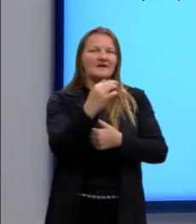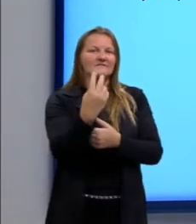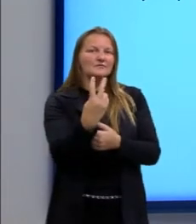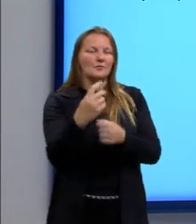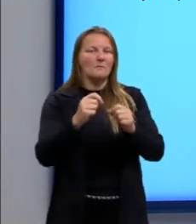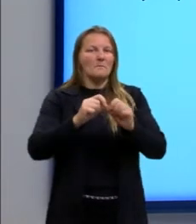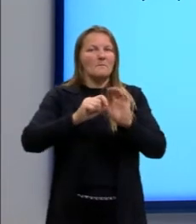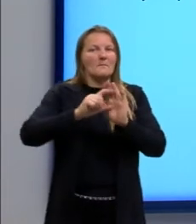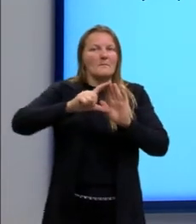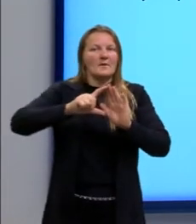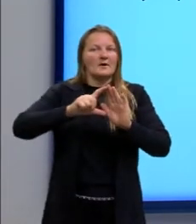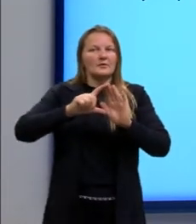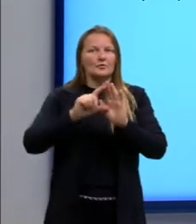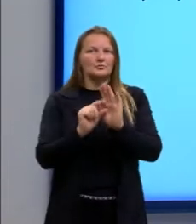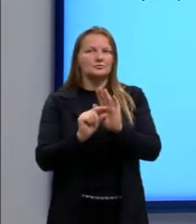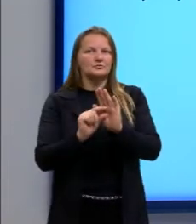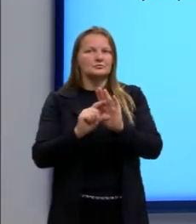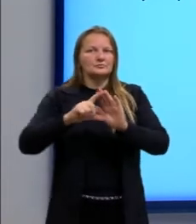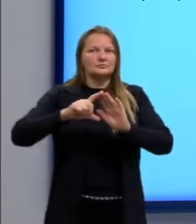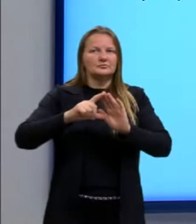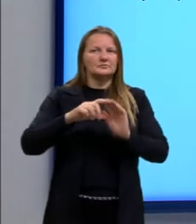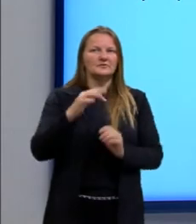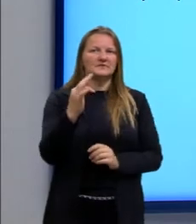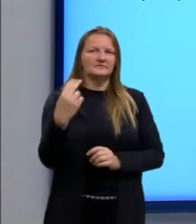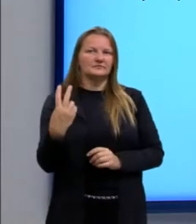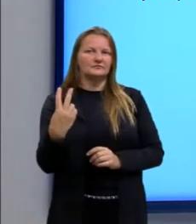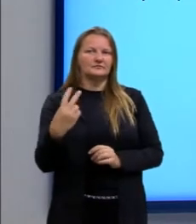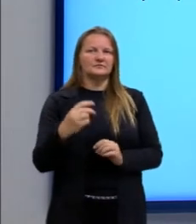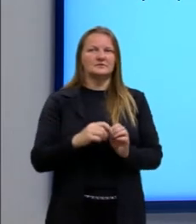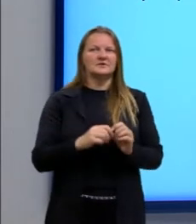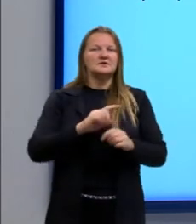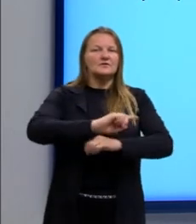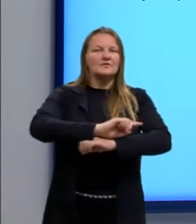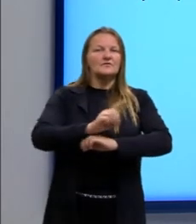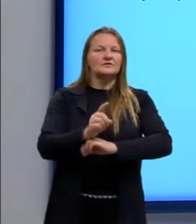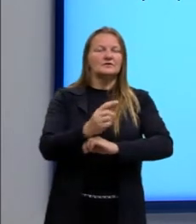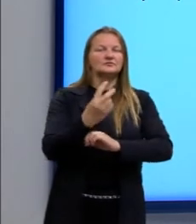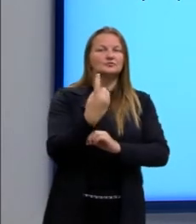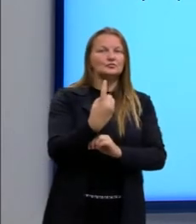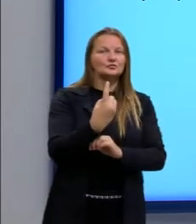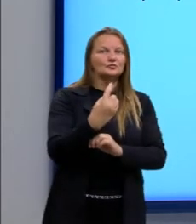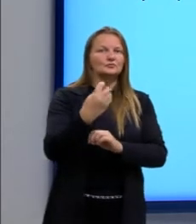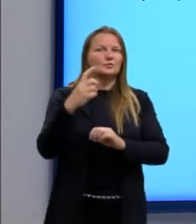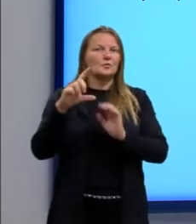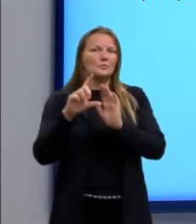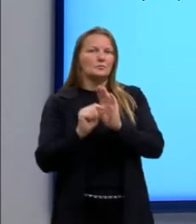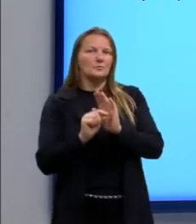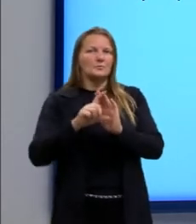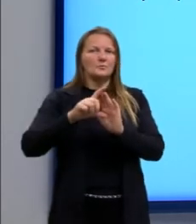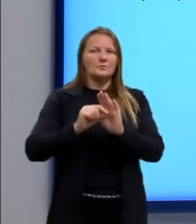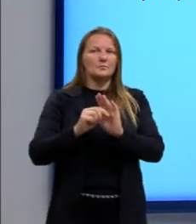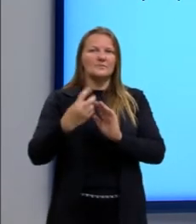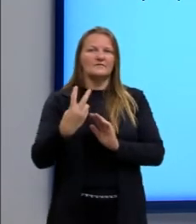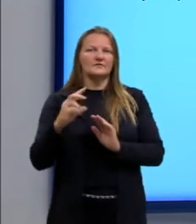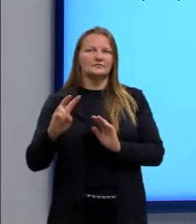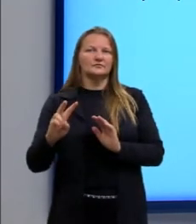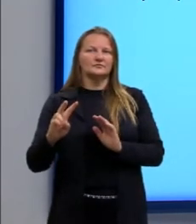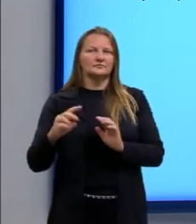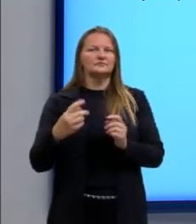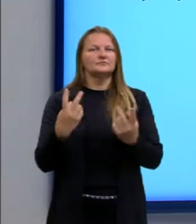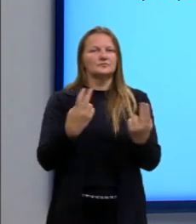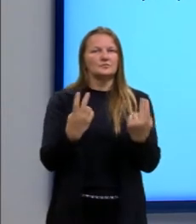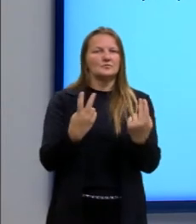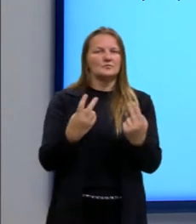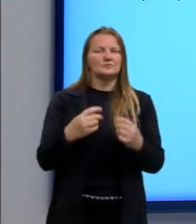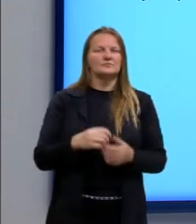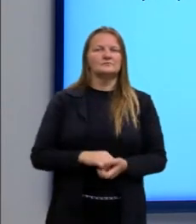maior ou menor, que é F2, e se a velocidade 1 vai ser maior ou menor, que V2 ou igual, também tem essa